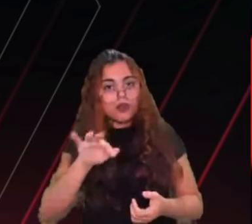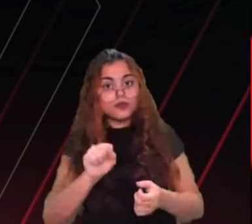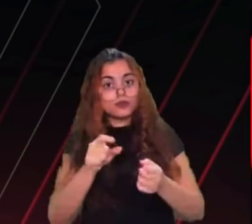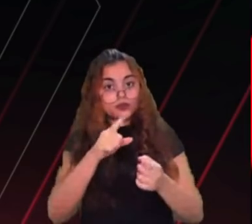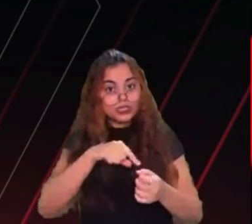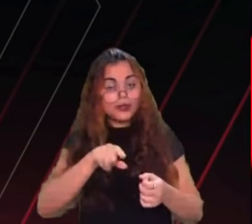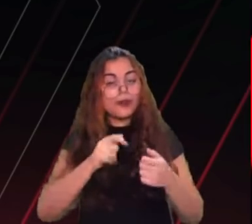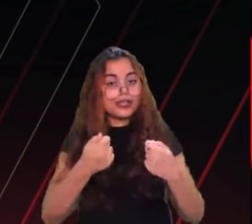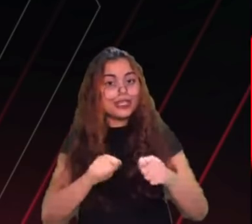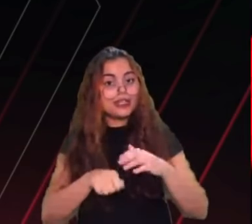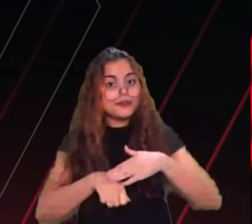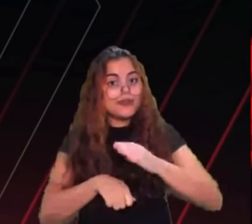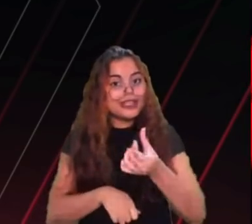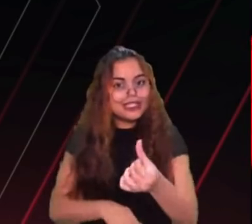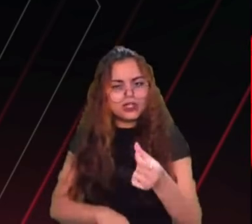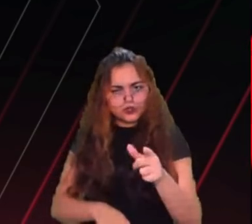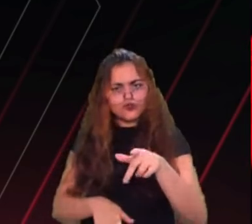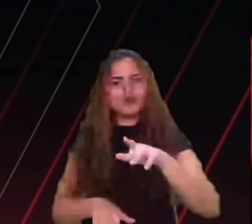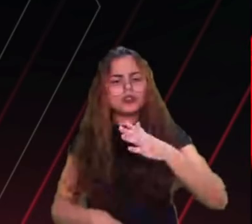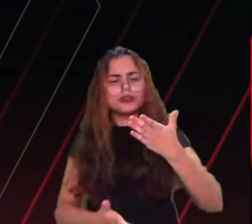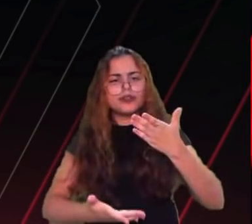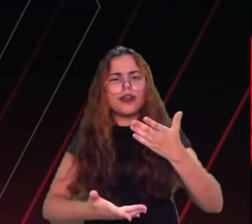olho da torcida e fala Vai ser fácil?